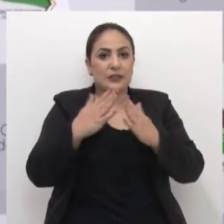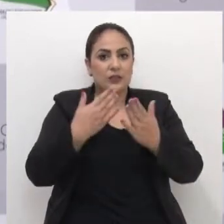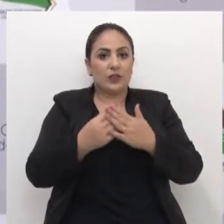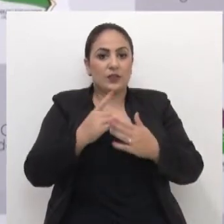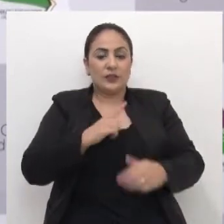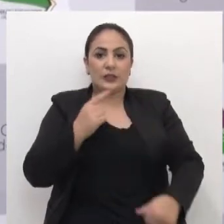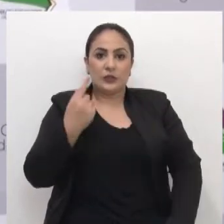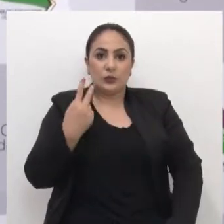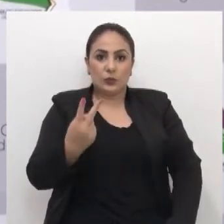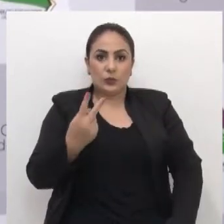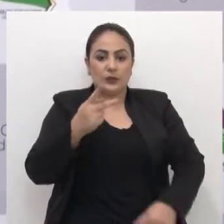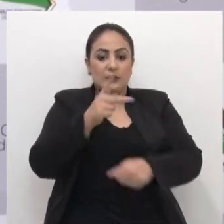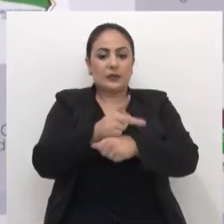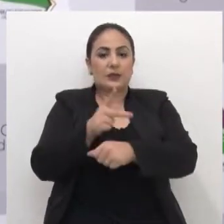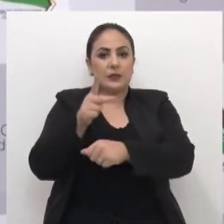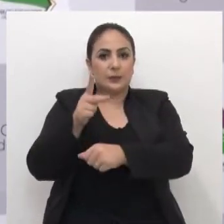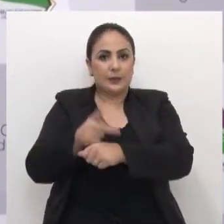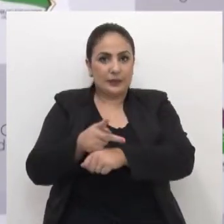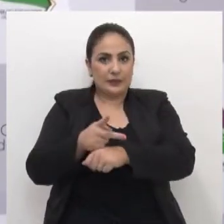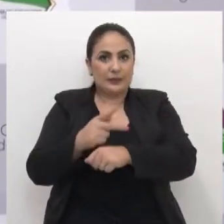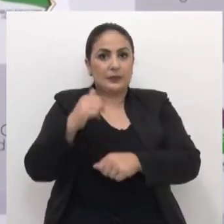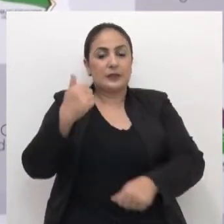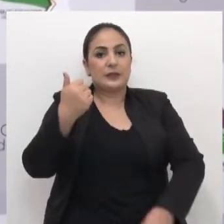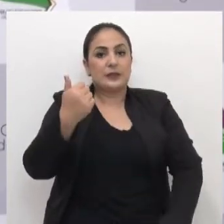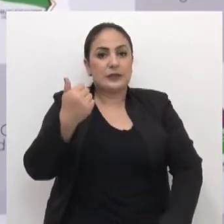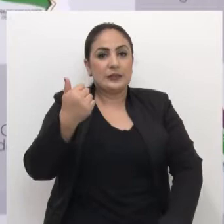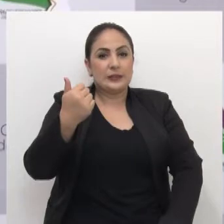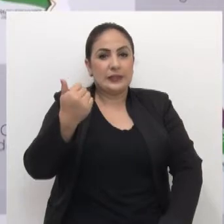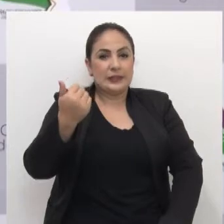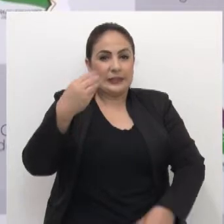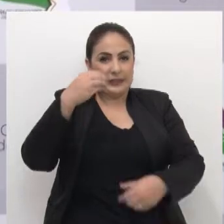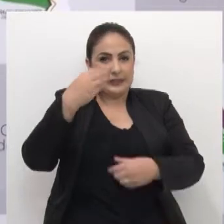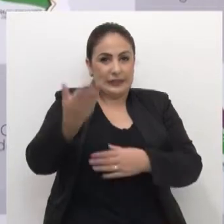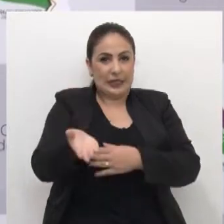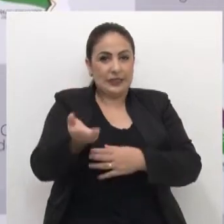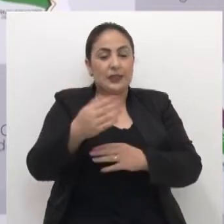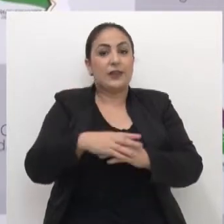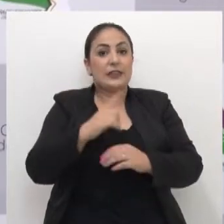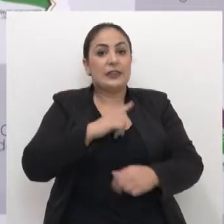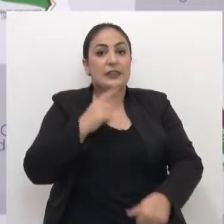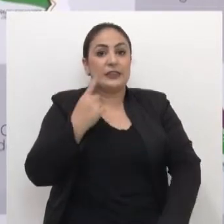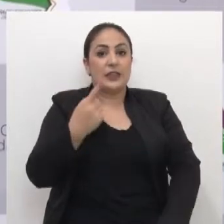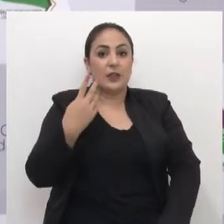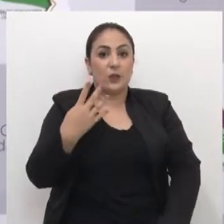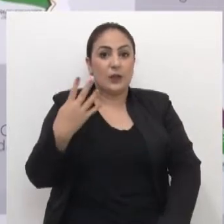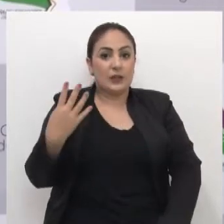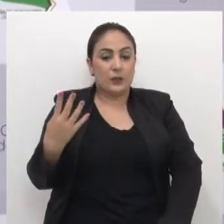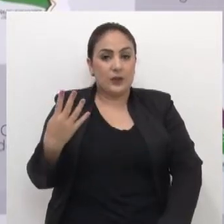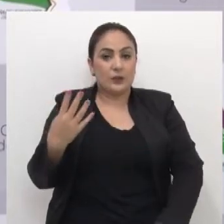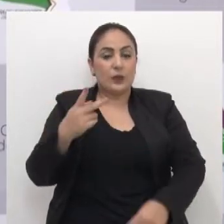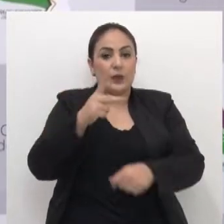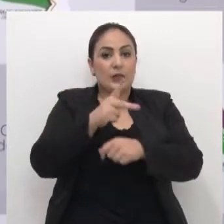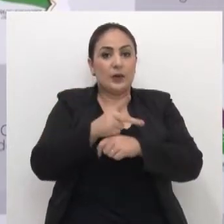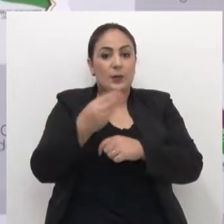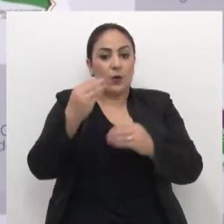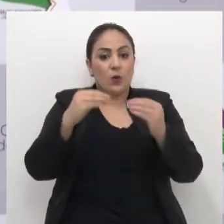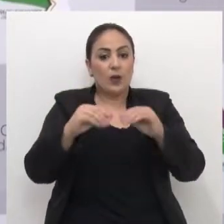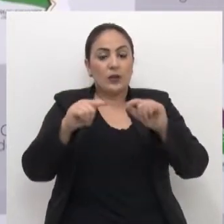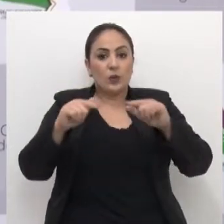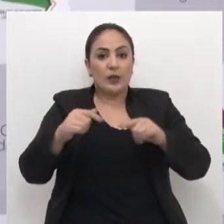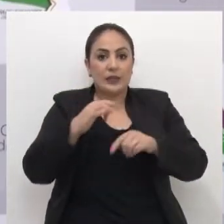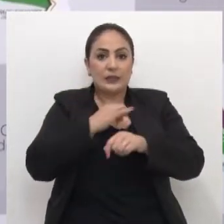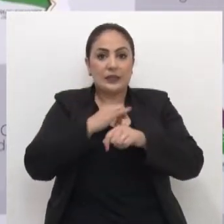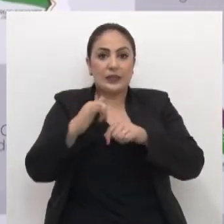Cada escola receberá duas câmeras na sua parte externa, então serão 144 câmeras instaladas em pontos